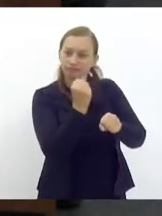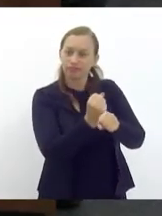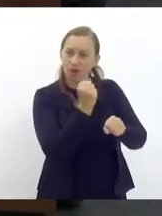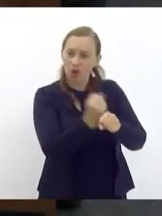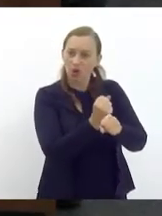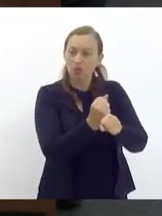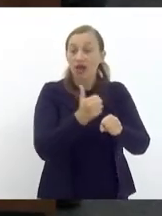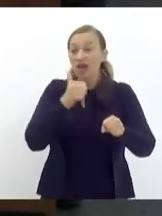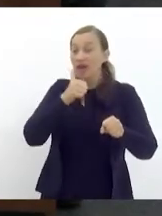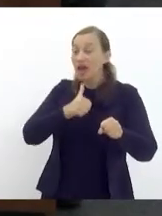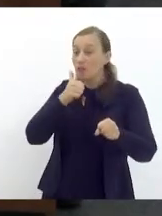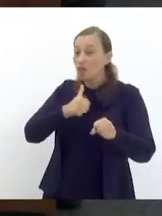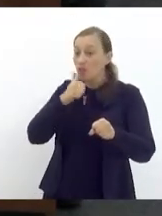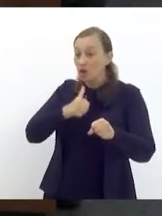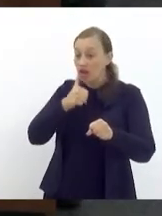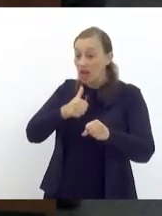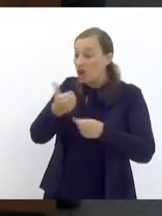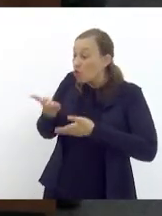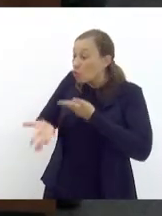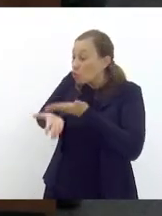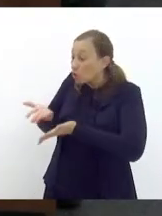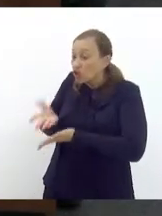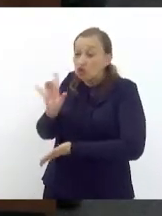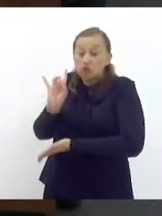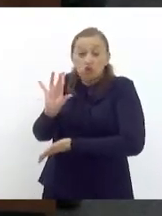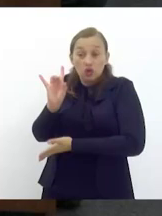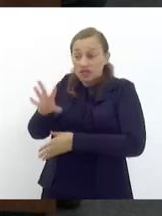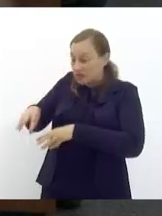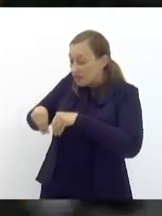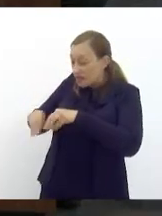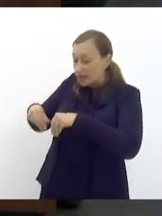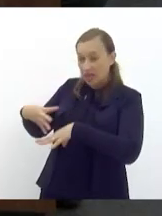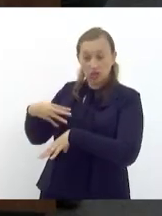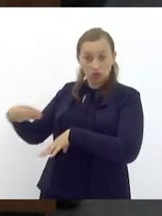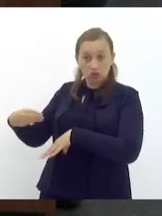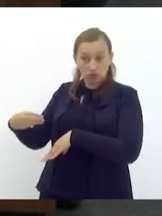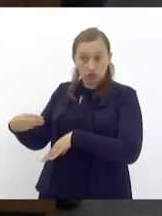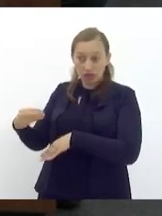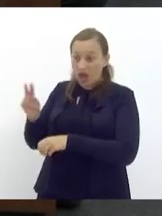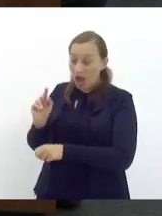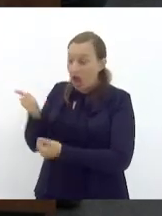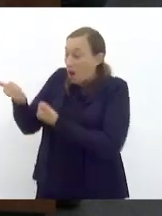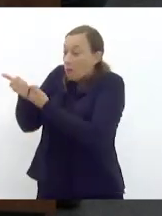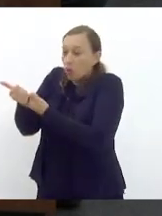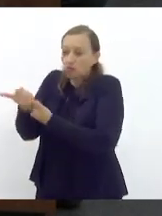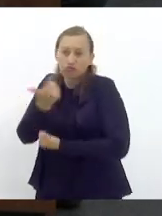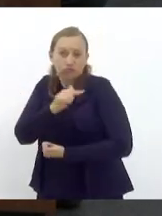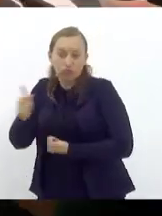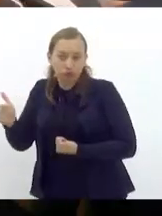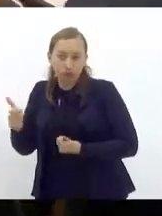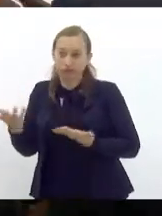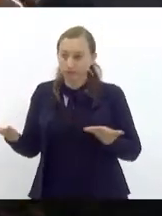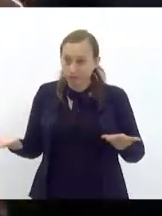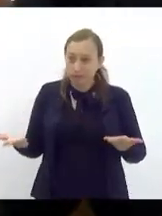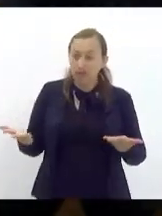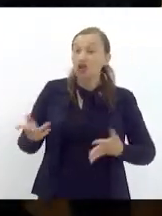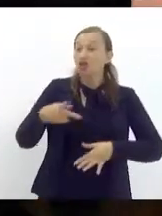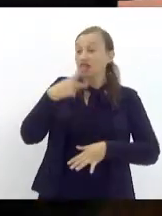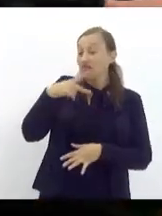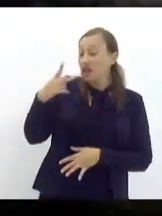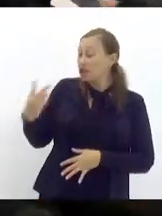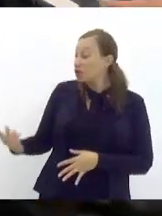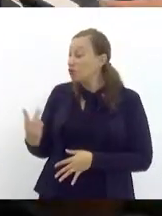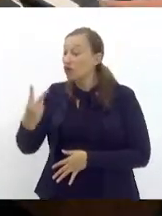os filhos segurando a terra muitas vezes sem nenhum apoio quando a gente fala de valorizar a mulher do campo a gente está falando de valorizar a